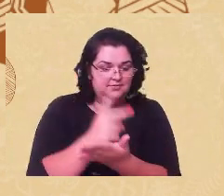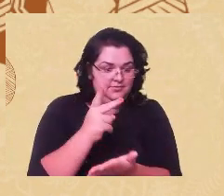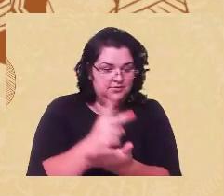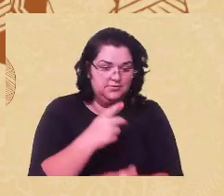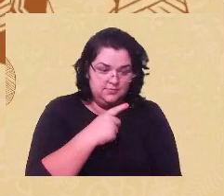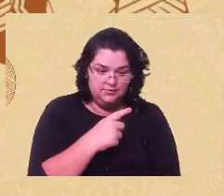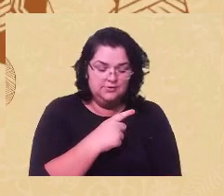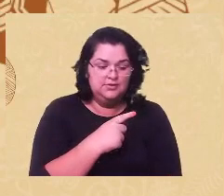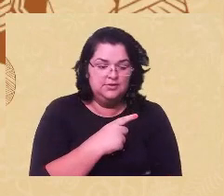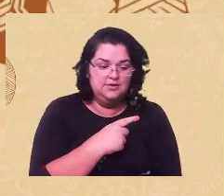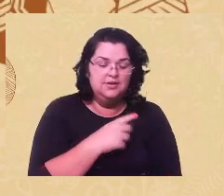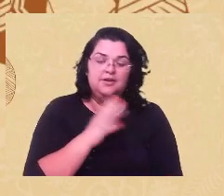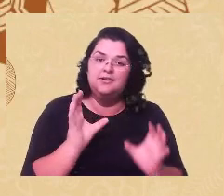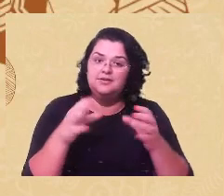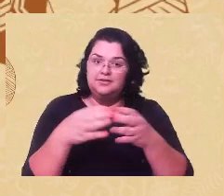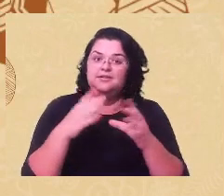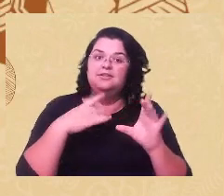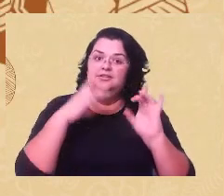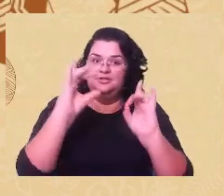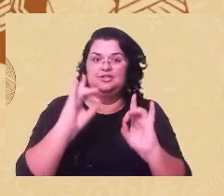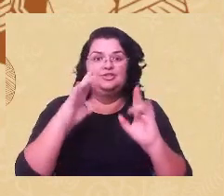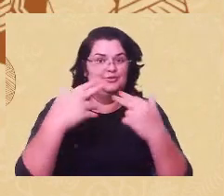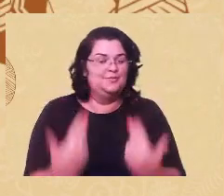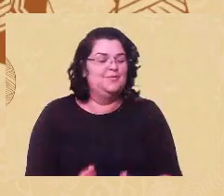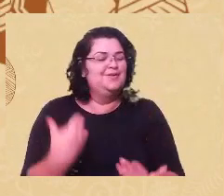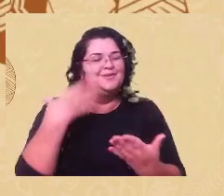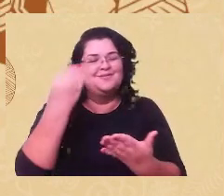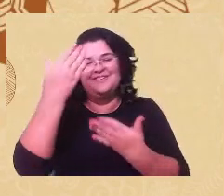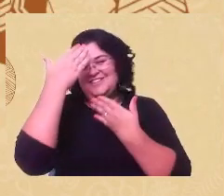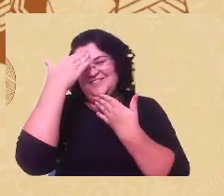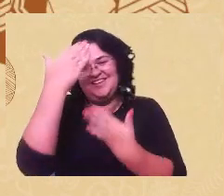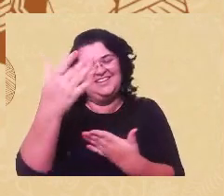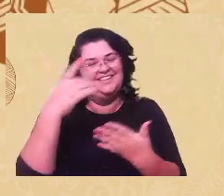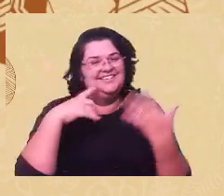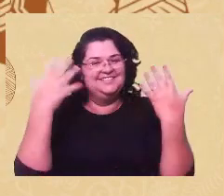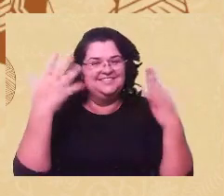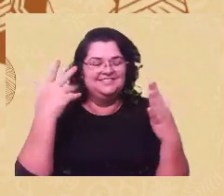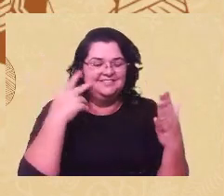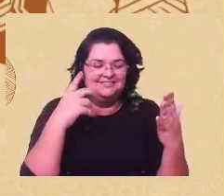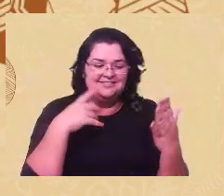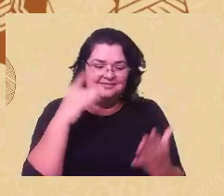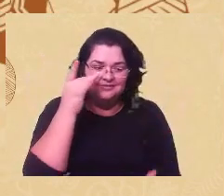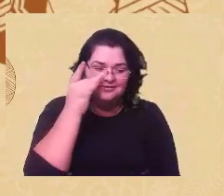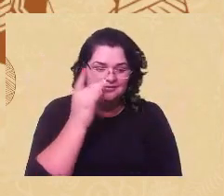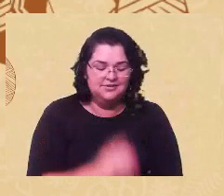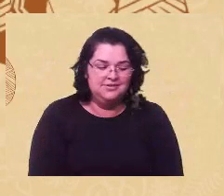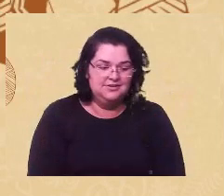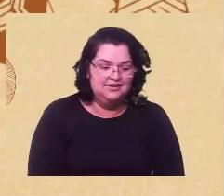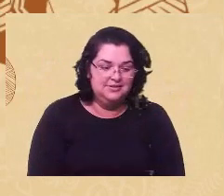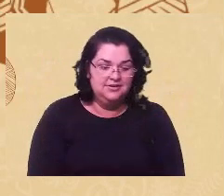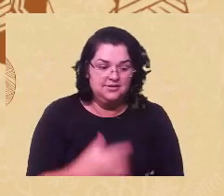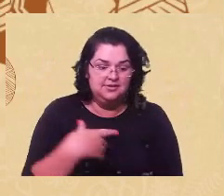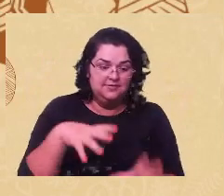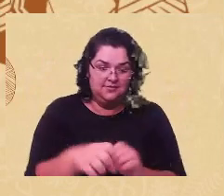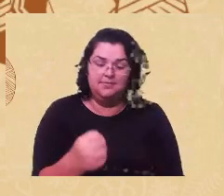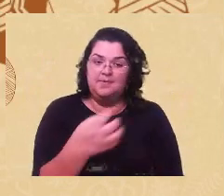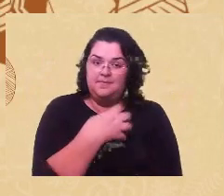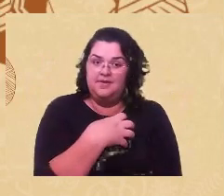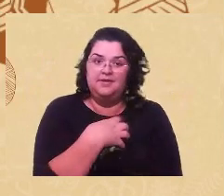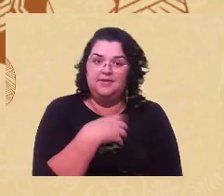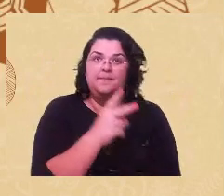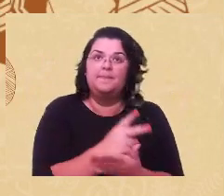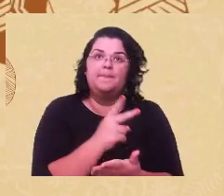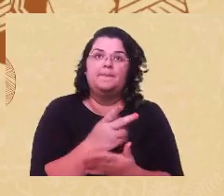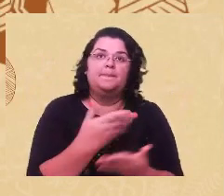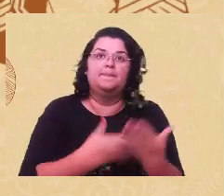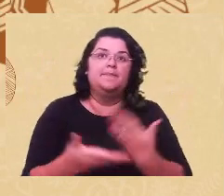Comissão de Direitos Humanos eu estou muito contemplada por essa experiência me formei na Bahia eu sou de Salvador e a gente